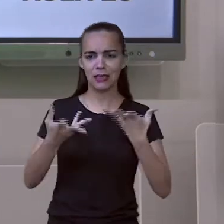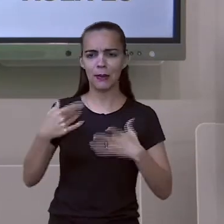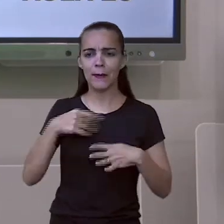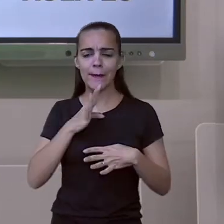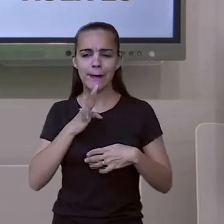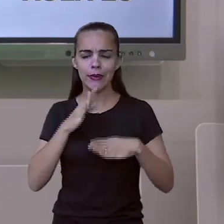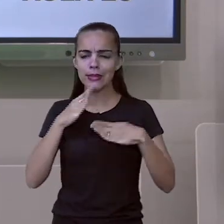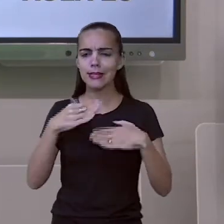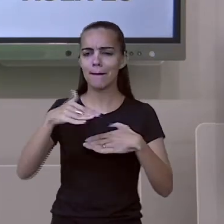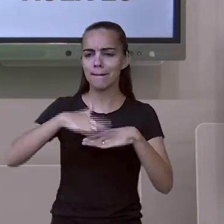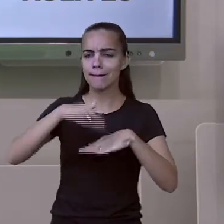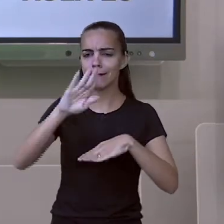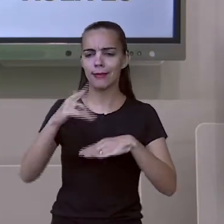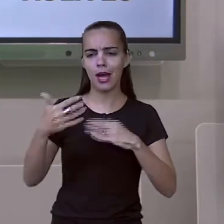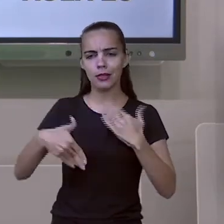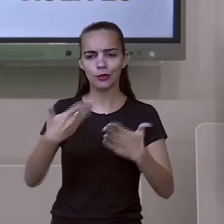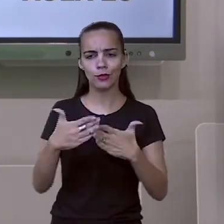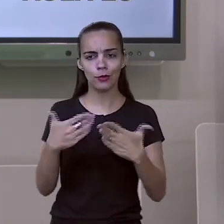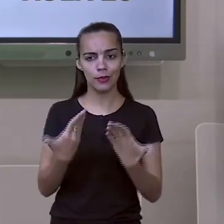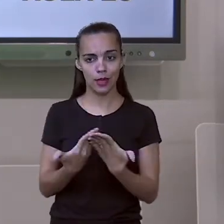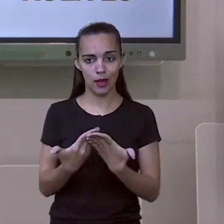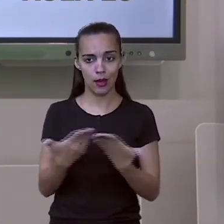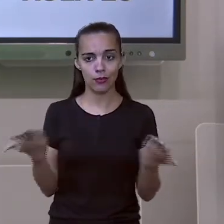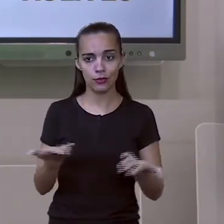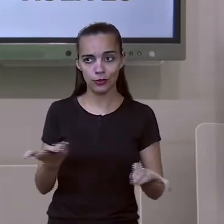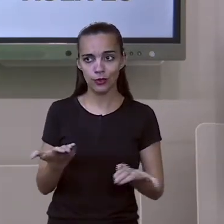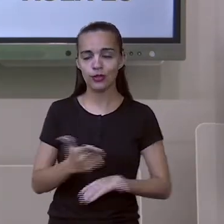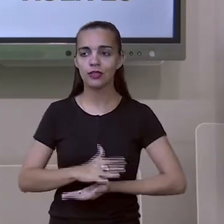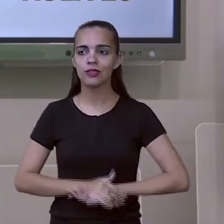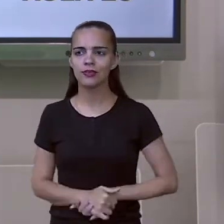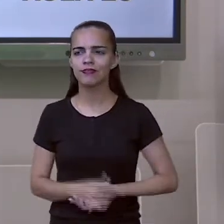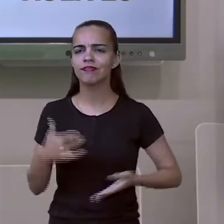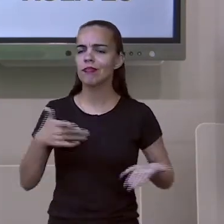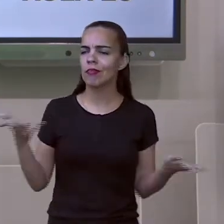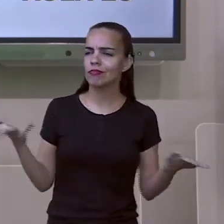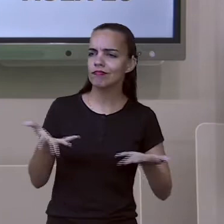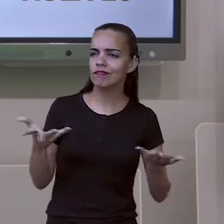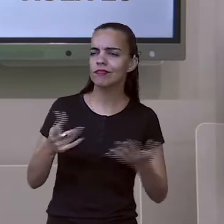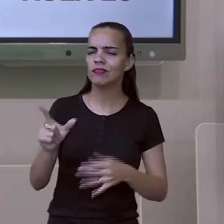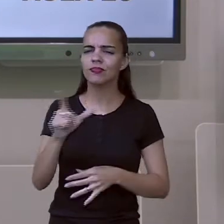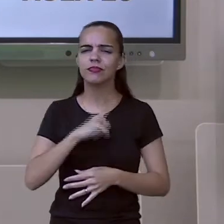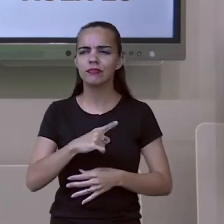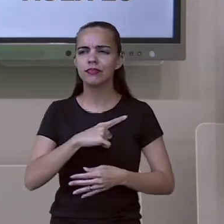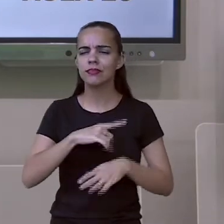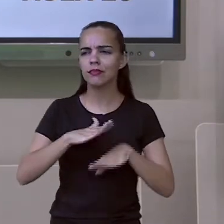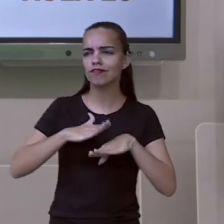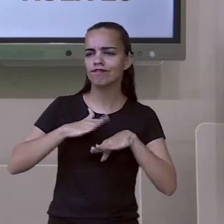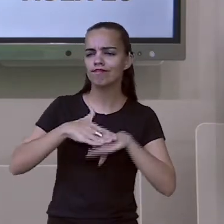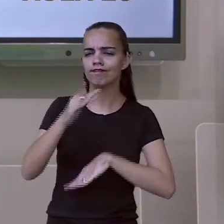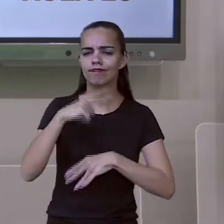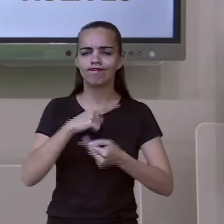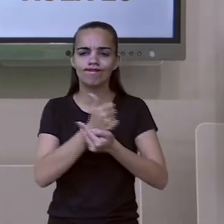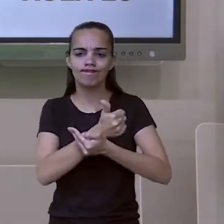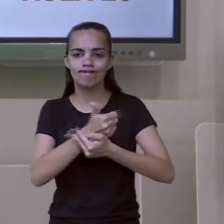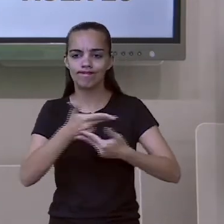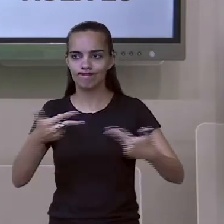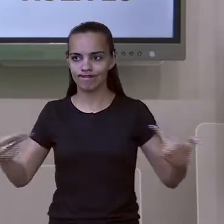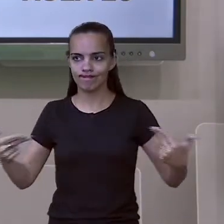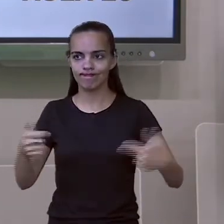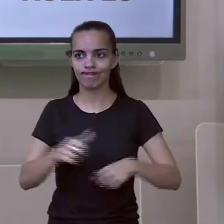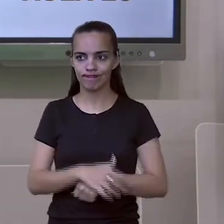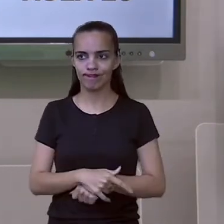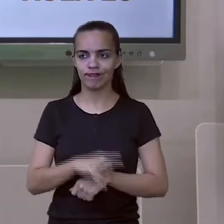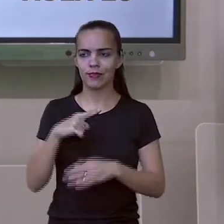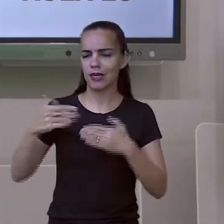temos na nossa aula de hoje? Acredito que sim, hein? E hoje vamos ter bastante novidades. Como sempre,